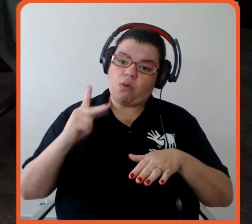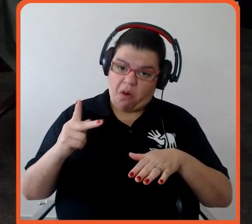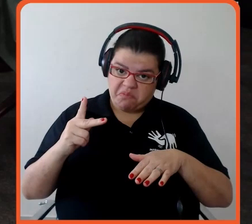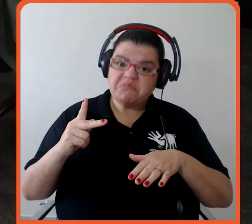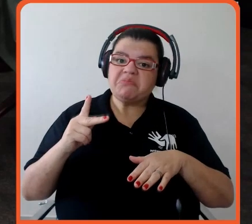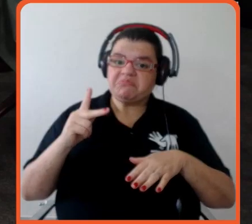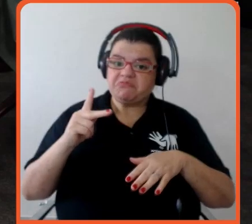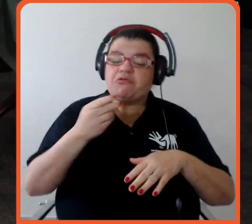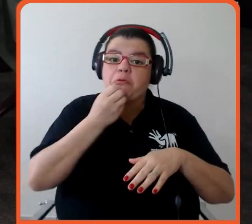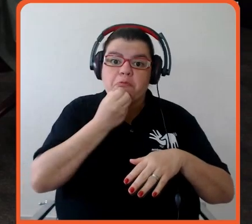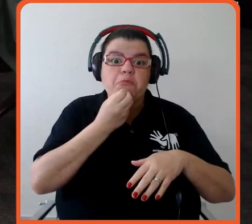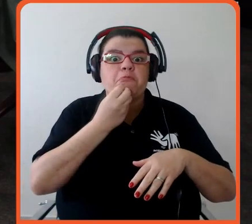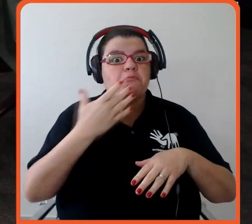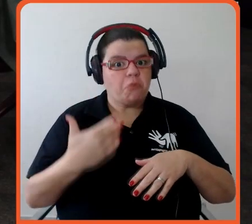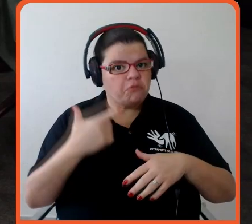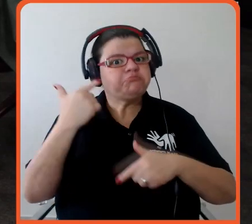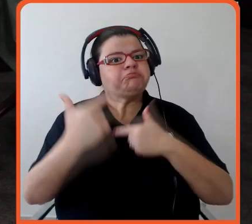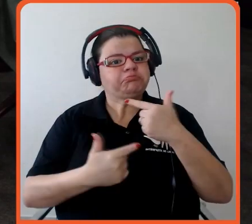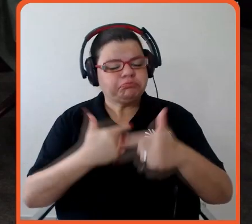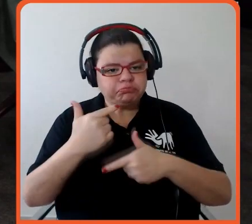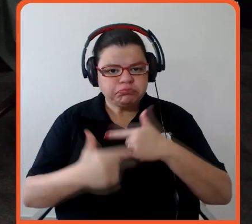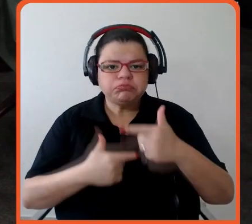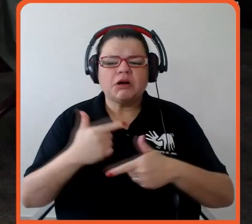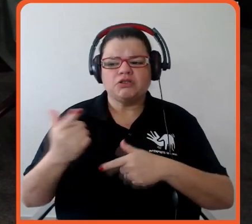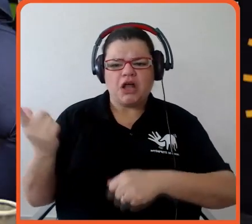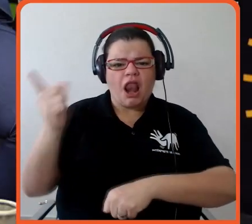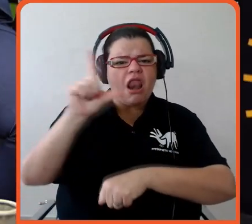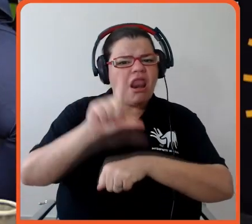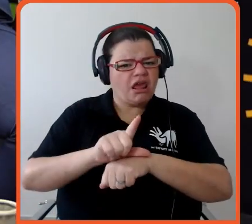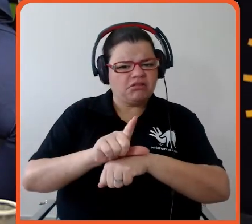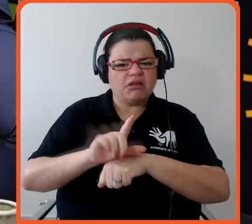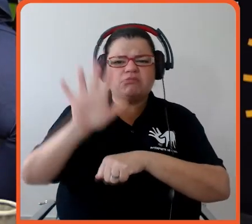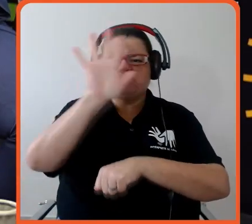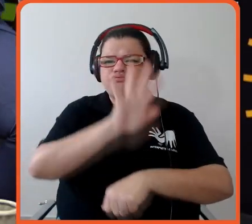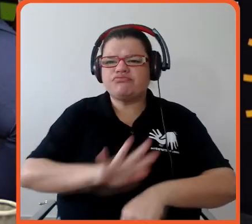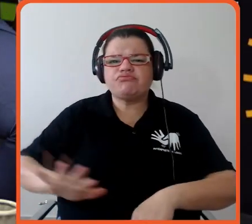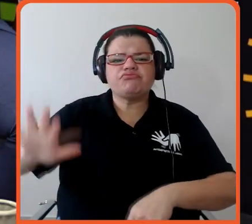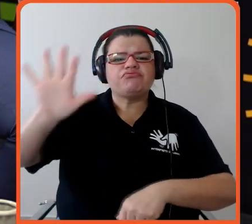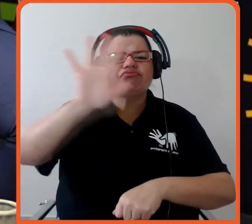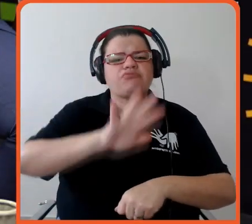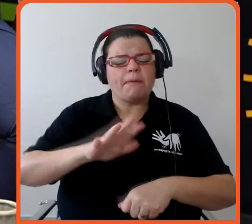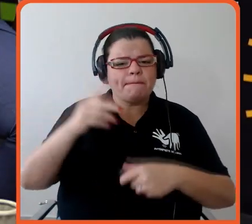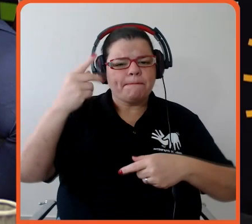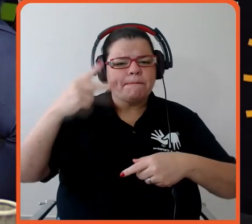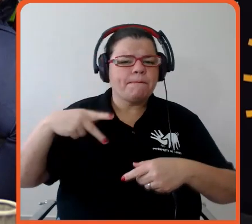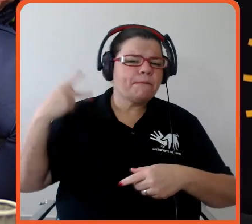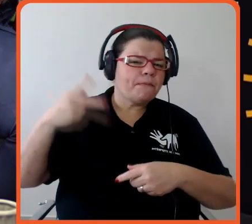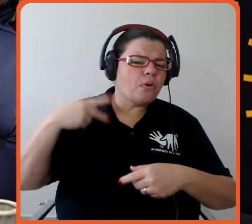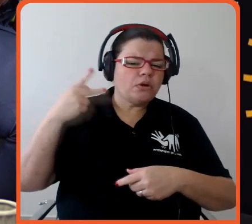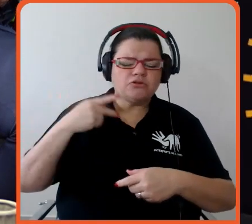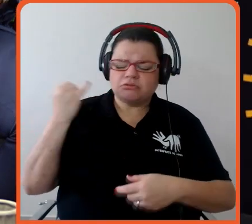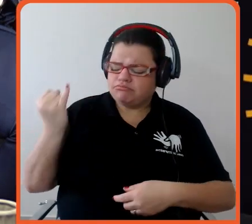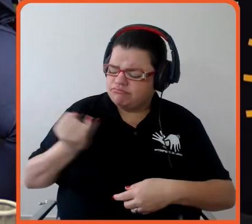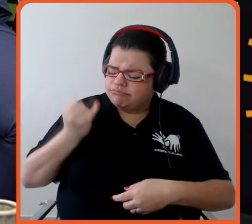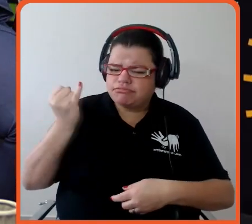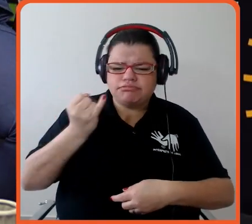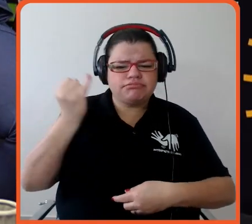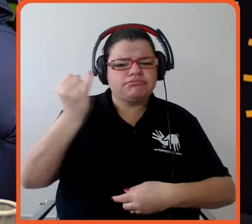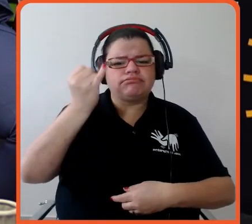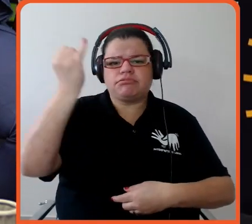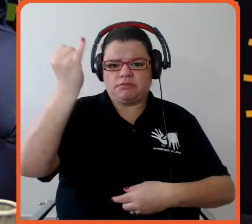presença intensa de grandes líderes globais, políticos importantes, uma presença plural, e